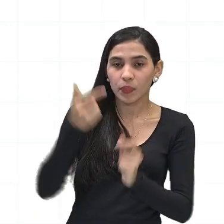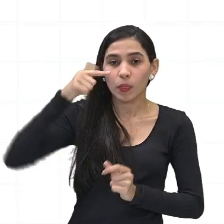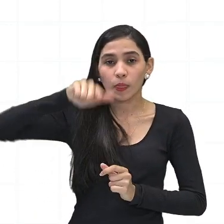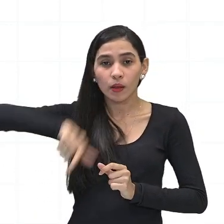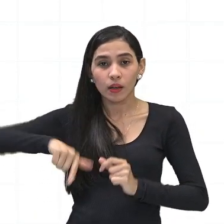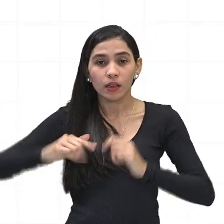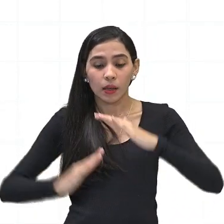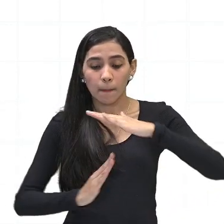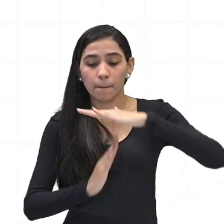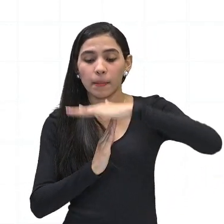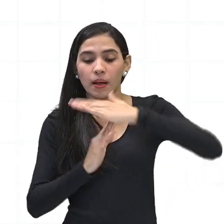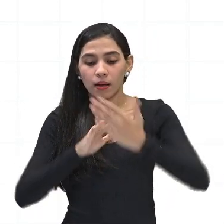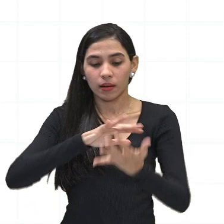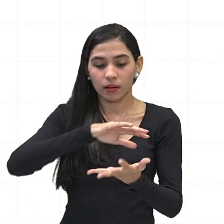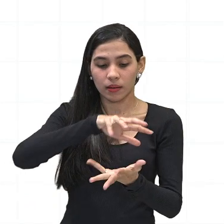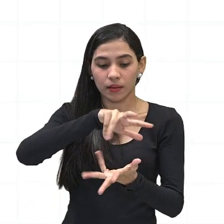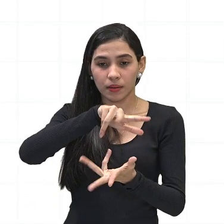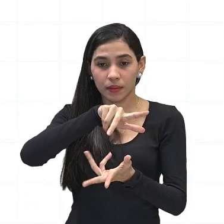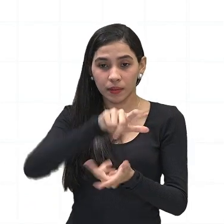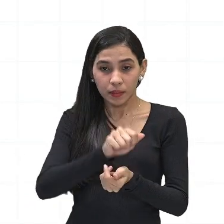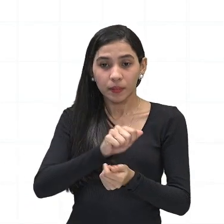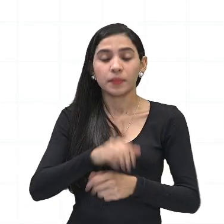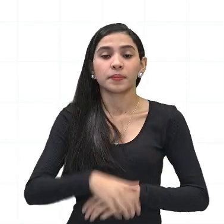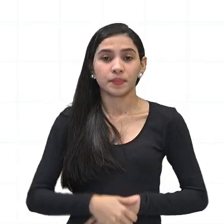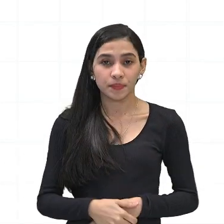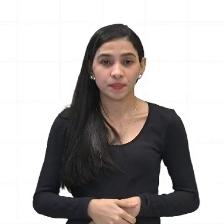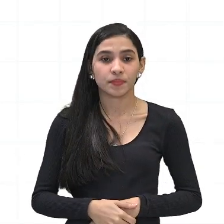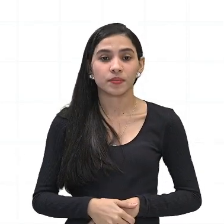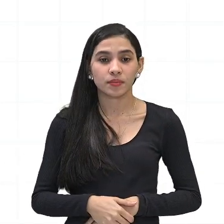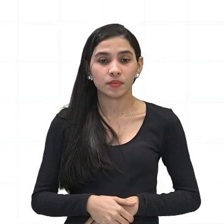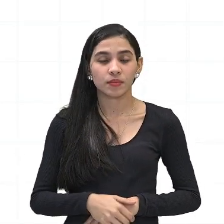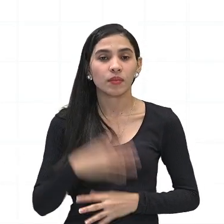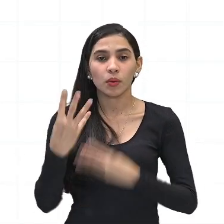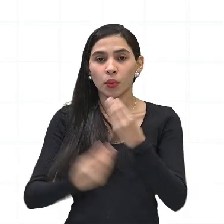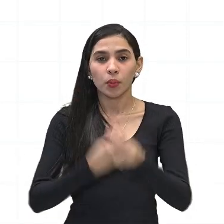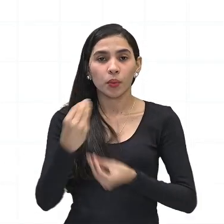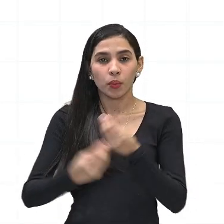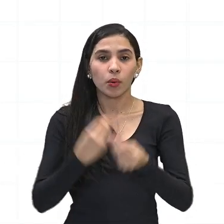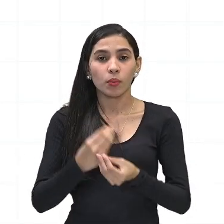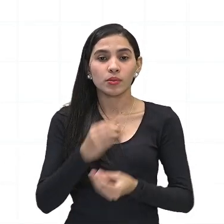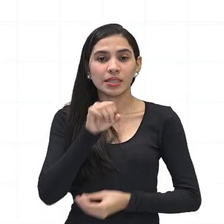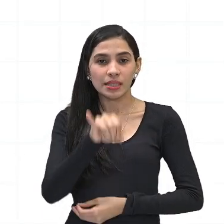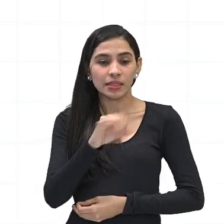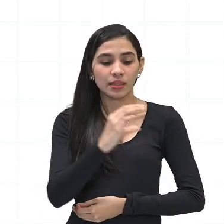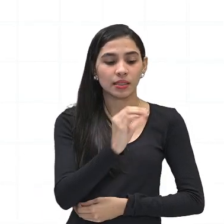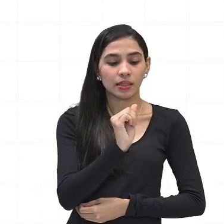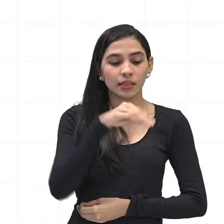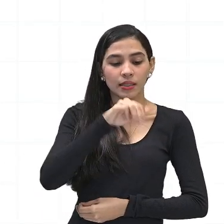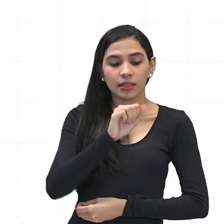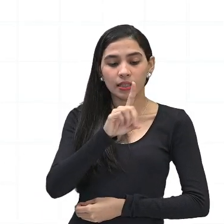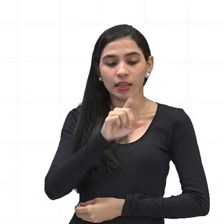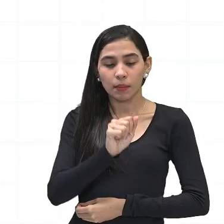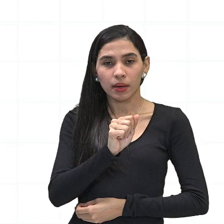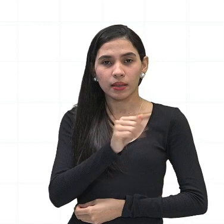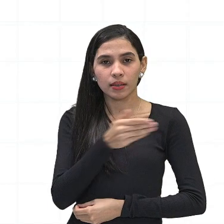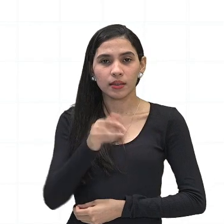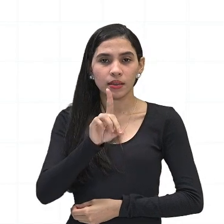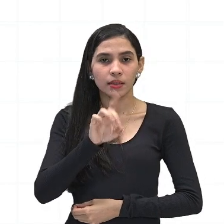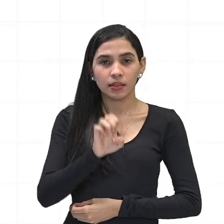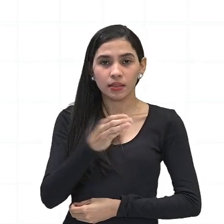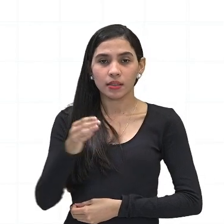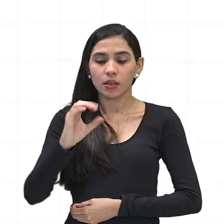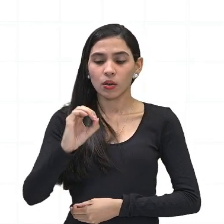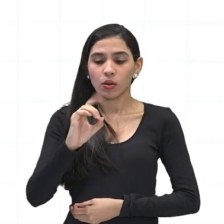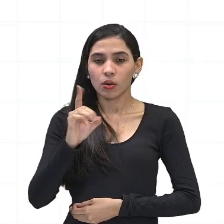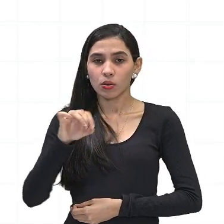num percentual muito menor. Então, vamos ver como é que, se a camada de ozônio existe, nós já